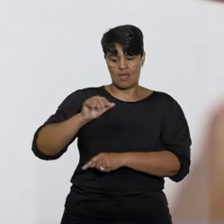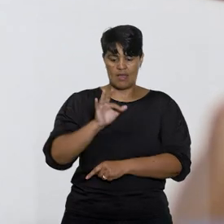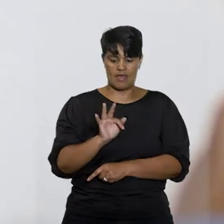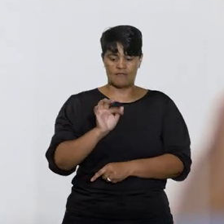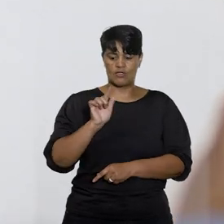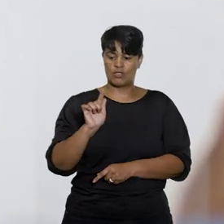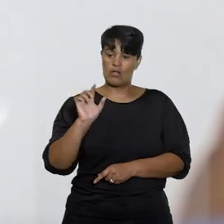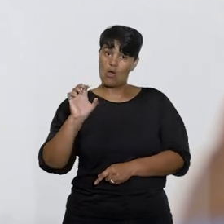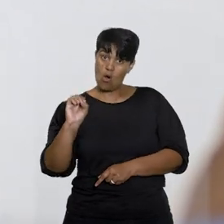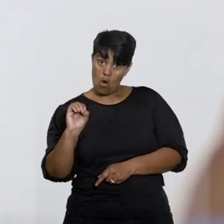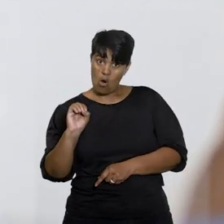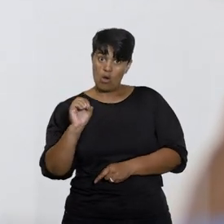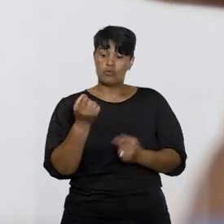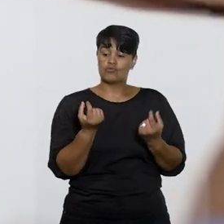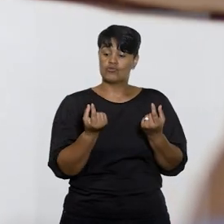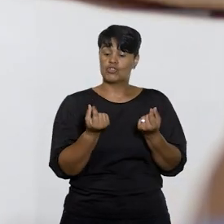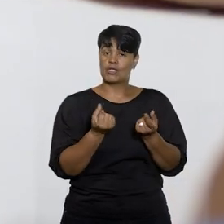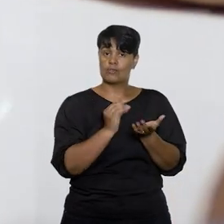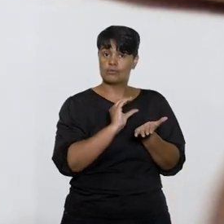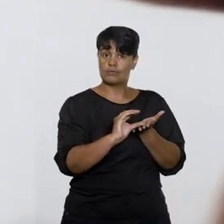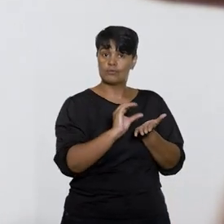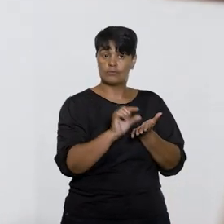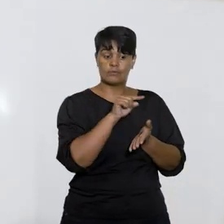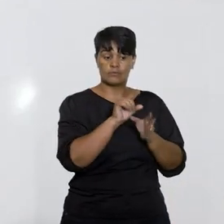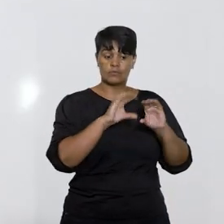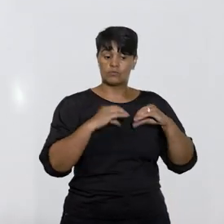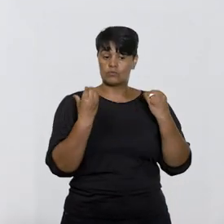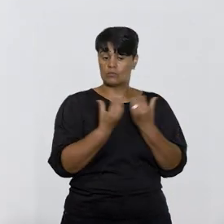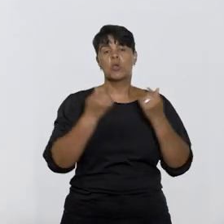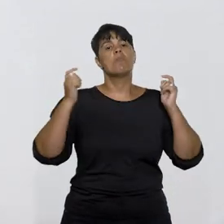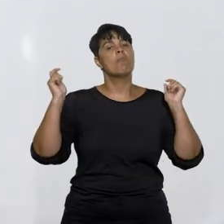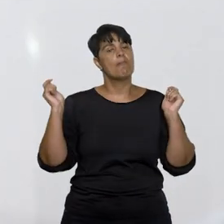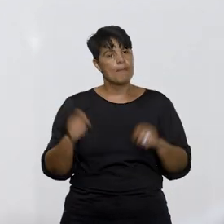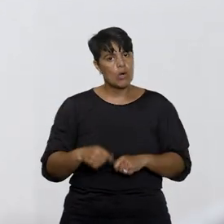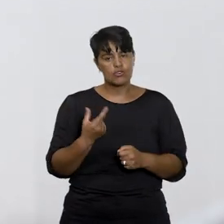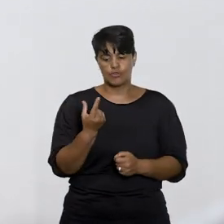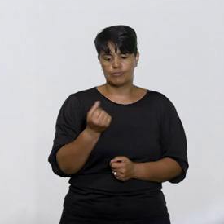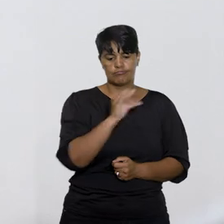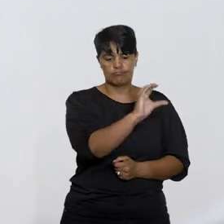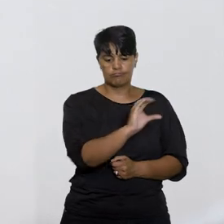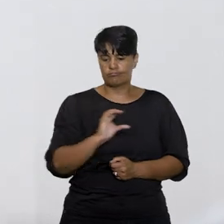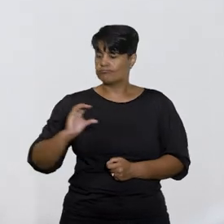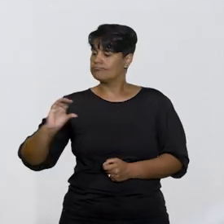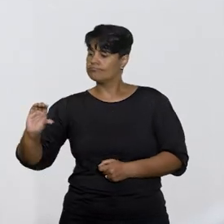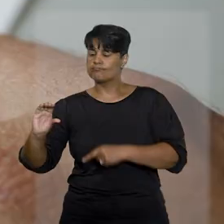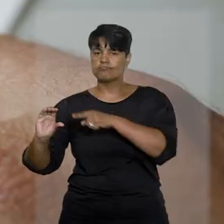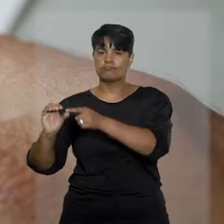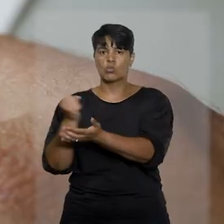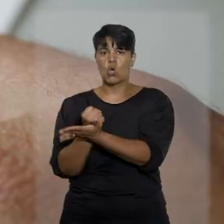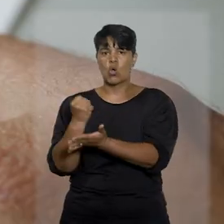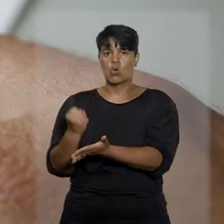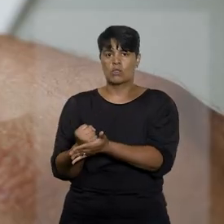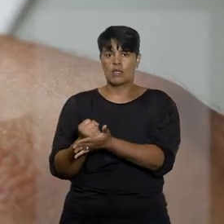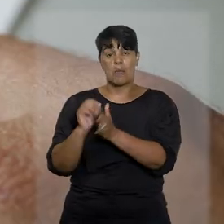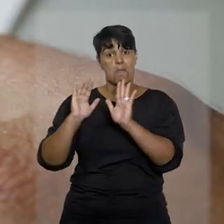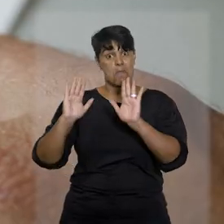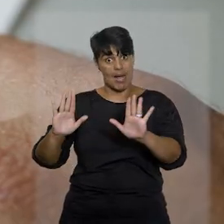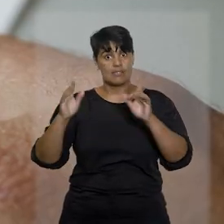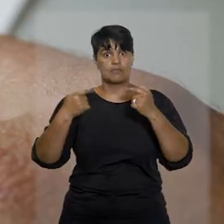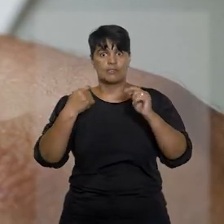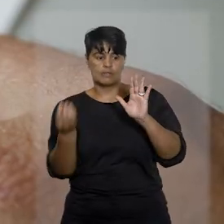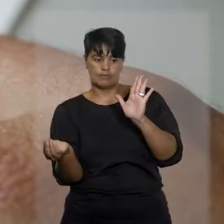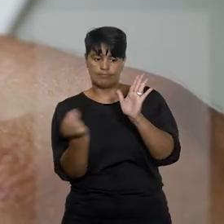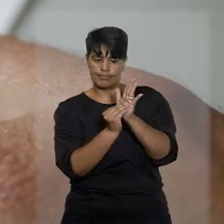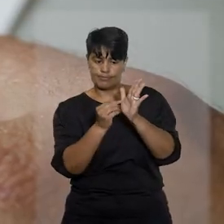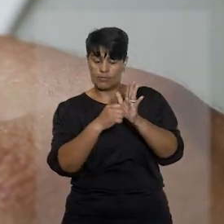o FGO, os custos da Comissão de Concessão de Garantia podem ser repassados ao contratante desde que isso esteja